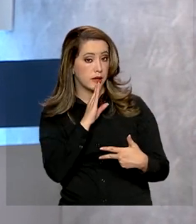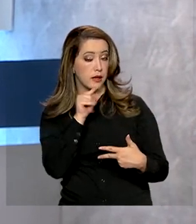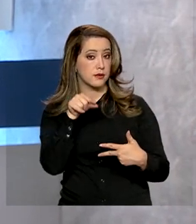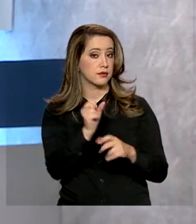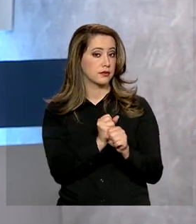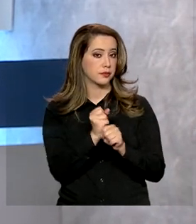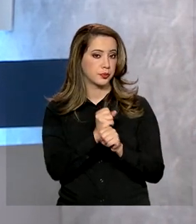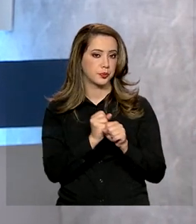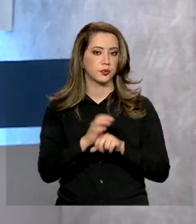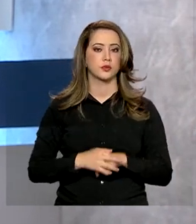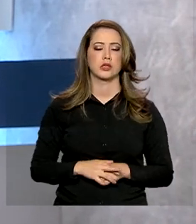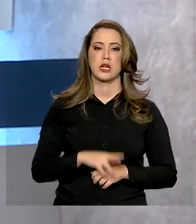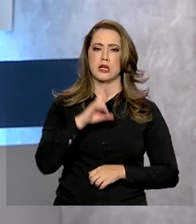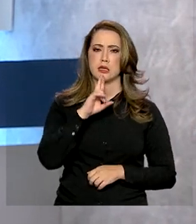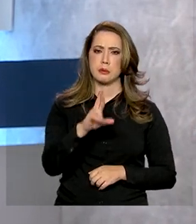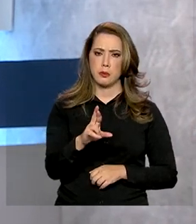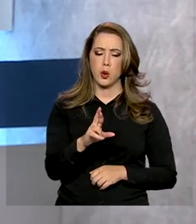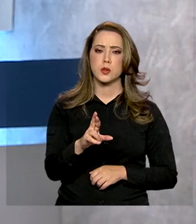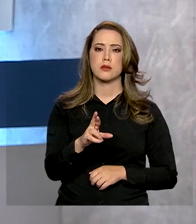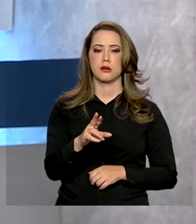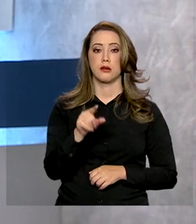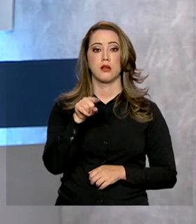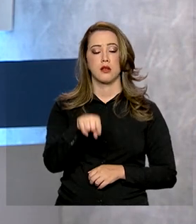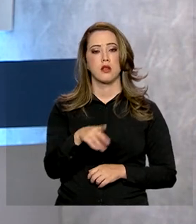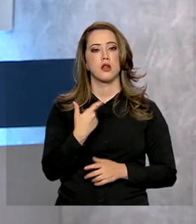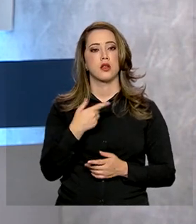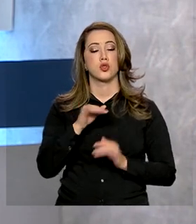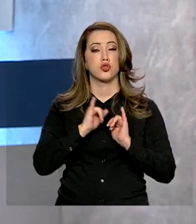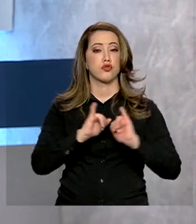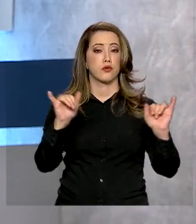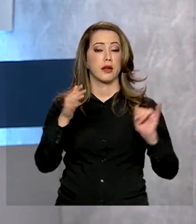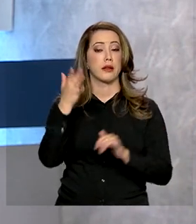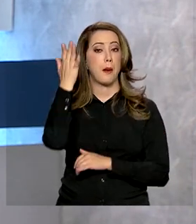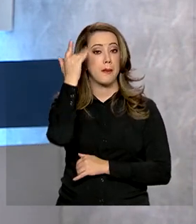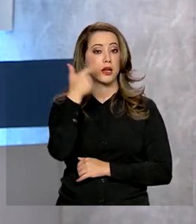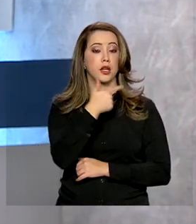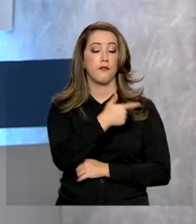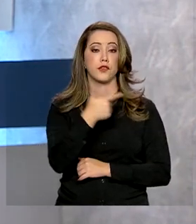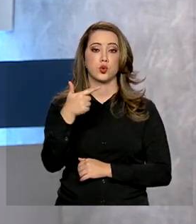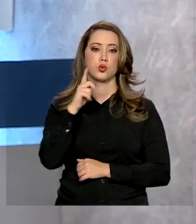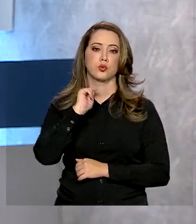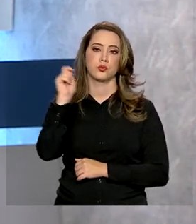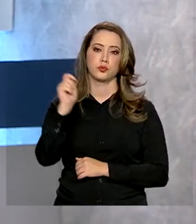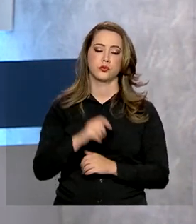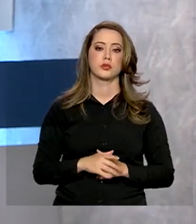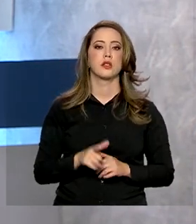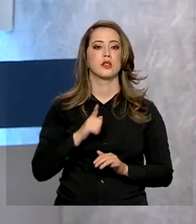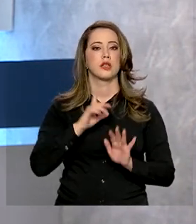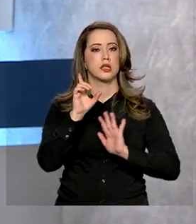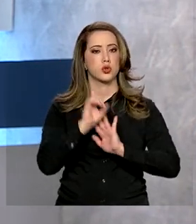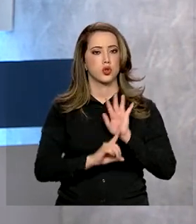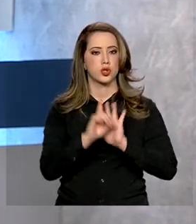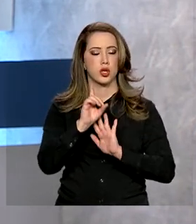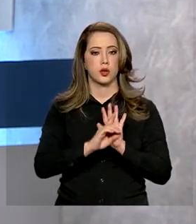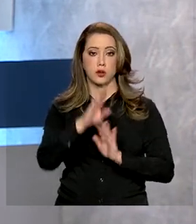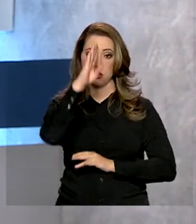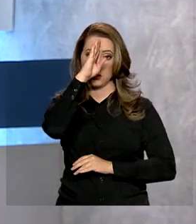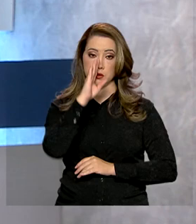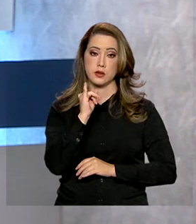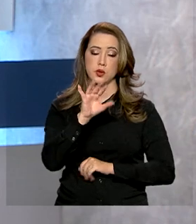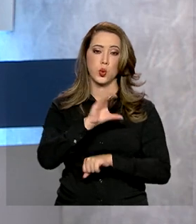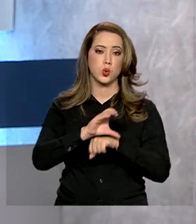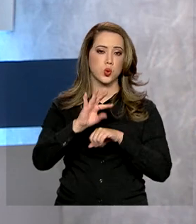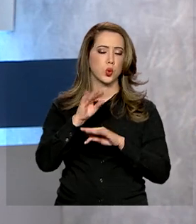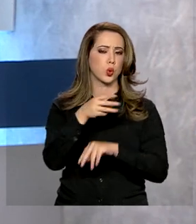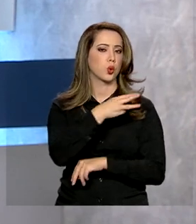deste ano. O resultado das análises dos pedidos será divulgado amanhã, dia 22 de abril. Tem direito à isenção quem cursou